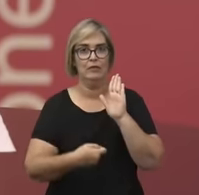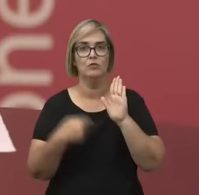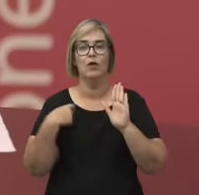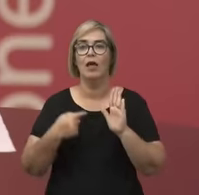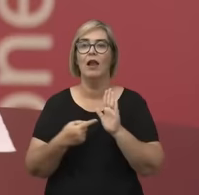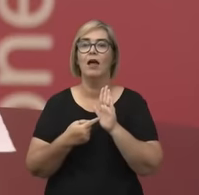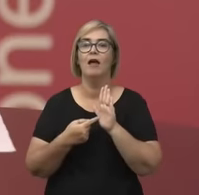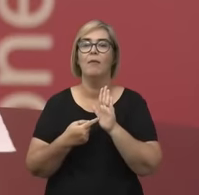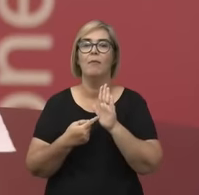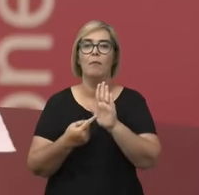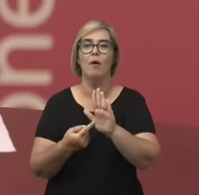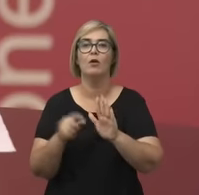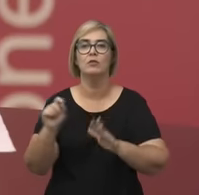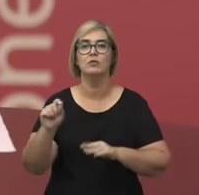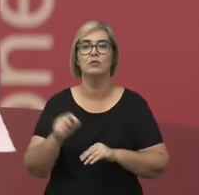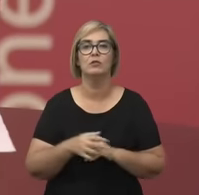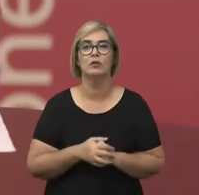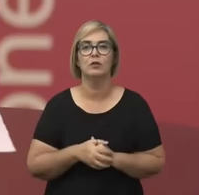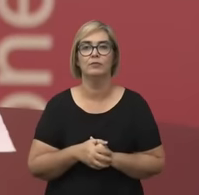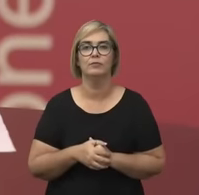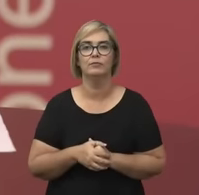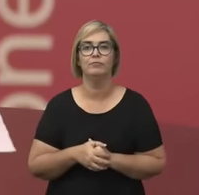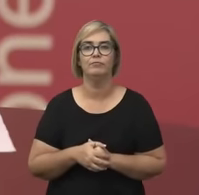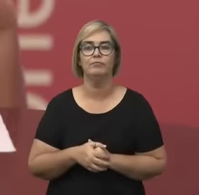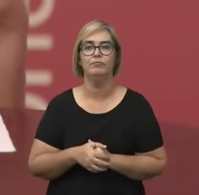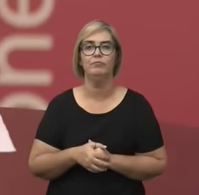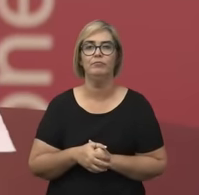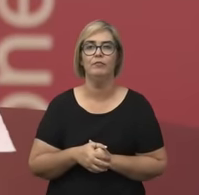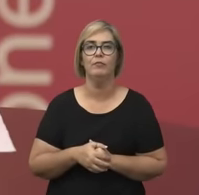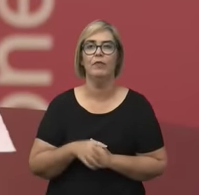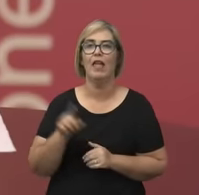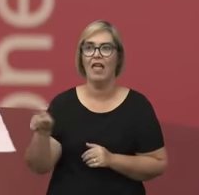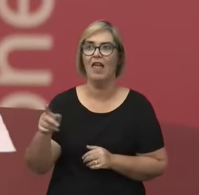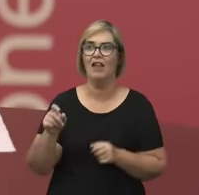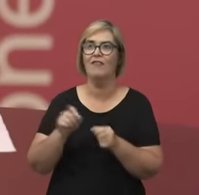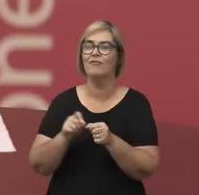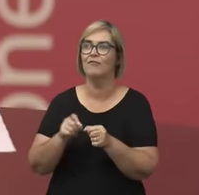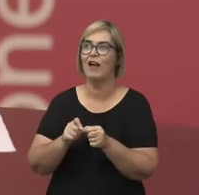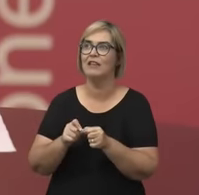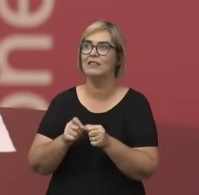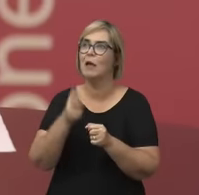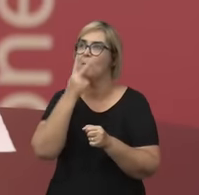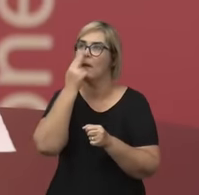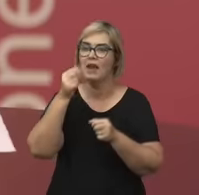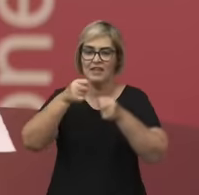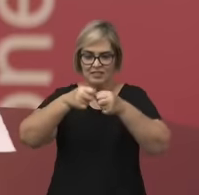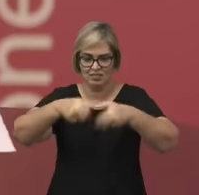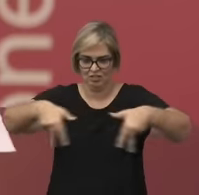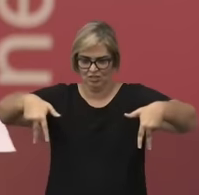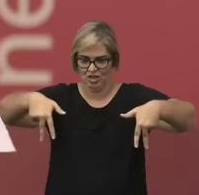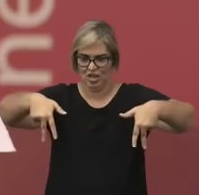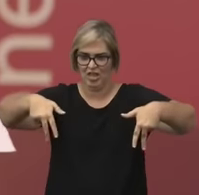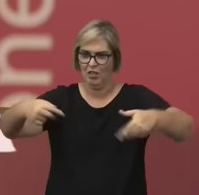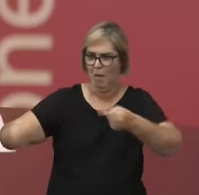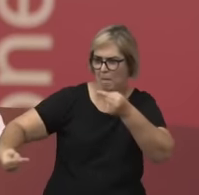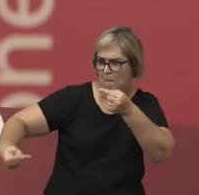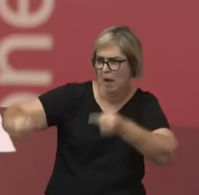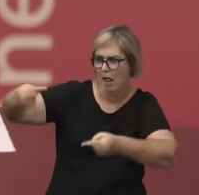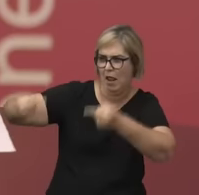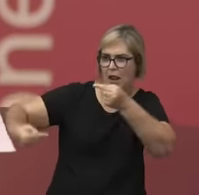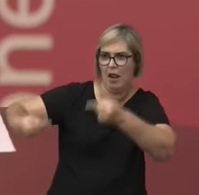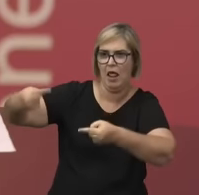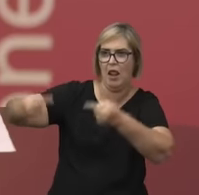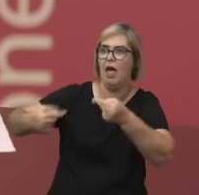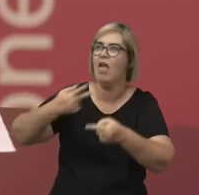ela faz a disputa de gênero acontecer nesse texto, ela fala das repúblicas das calças e